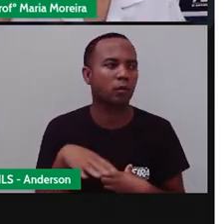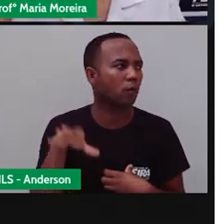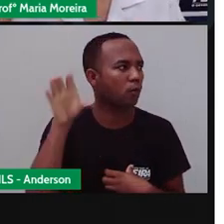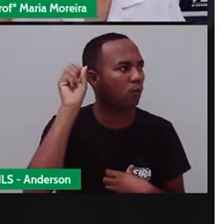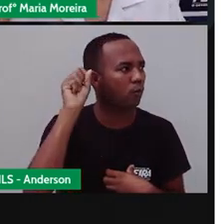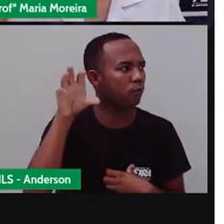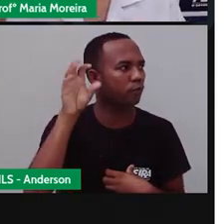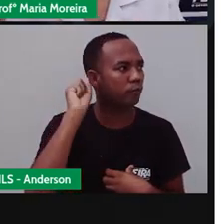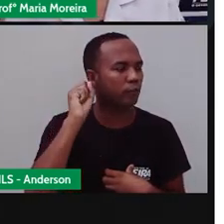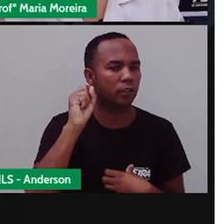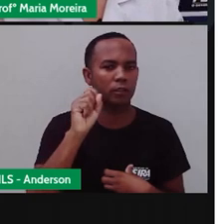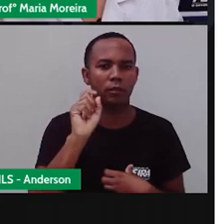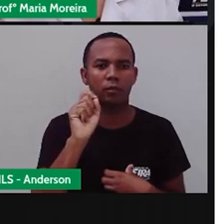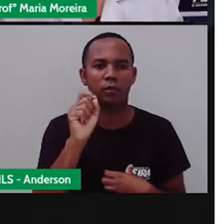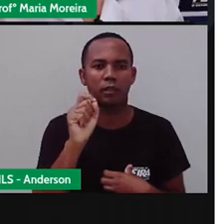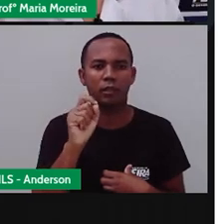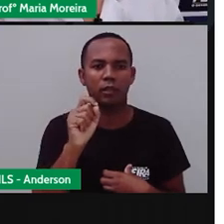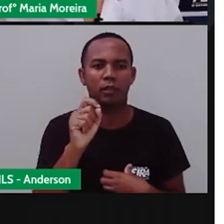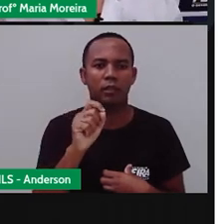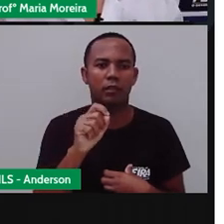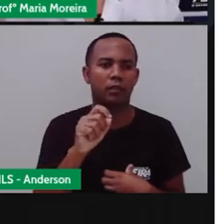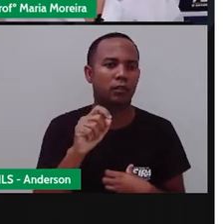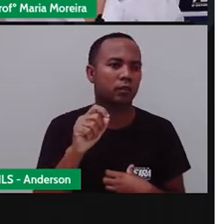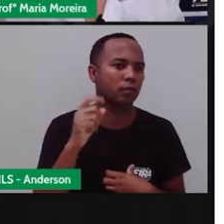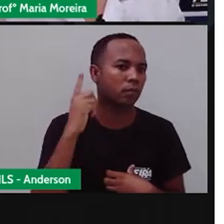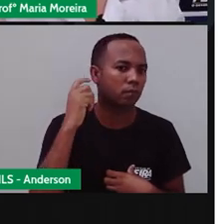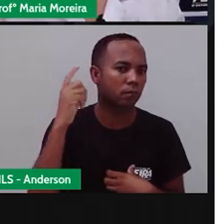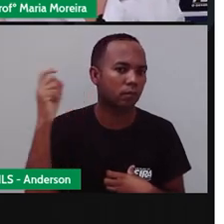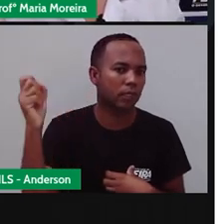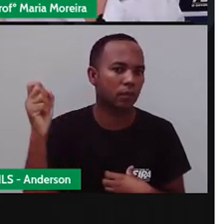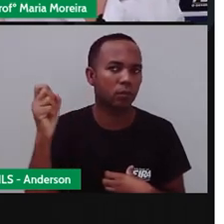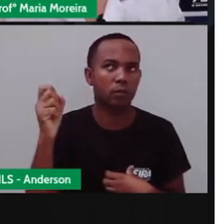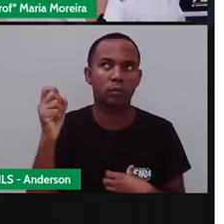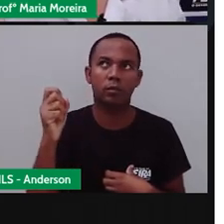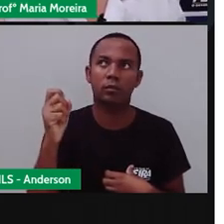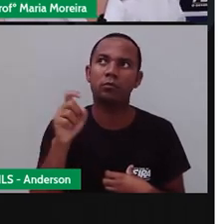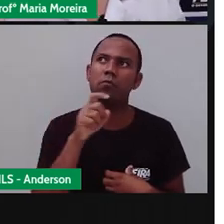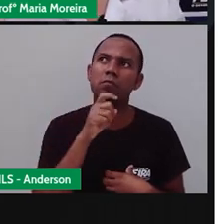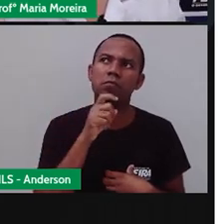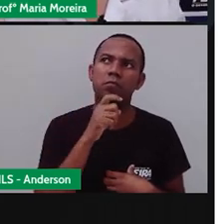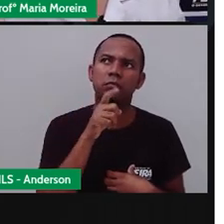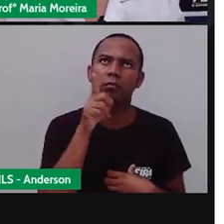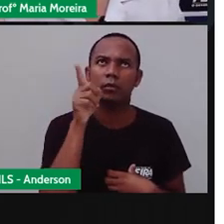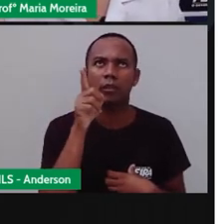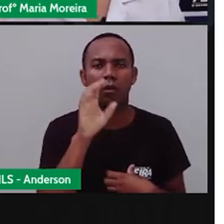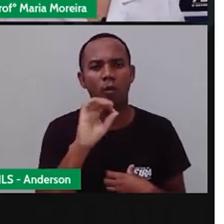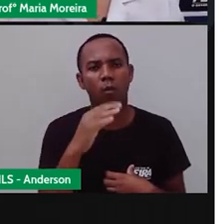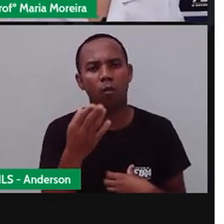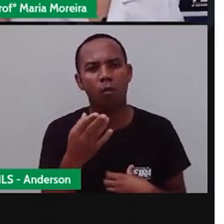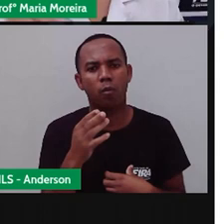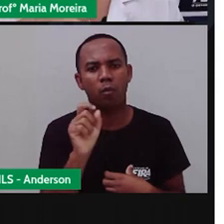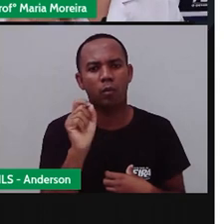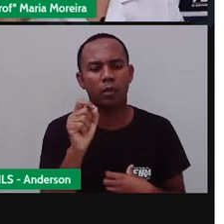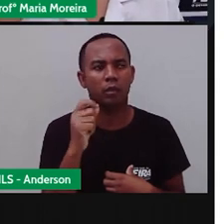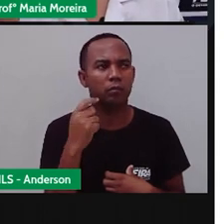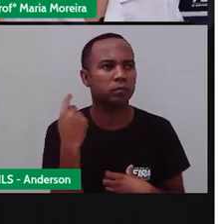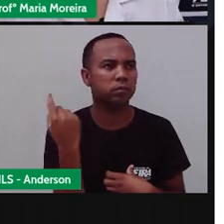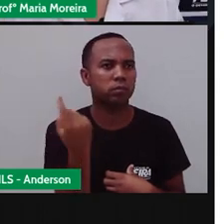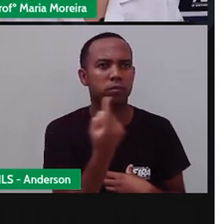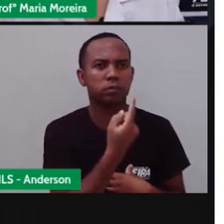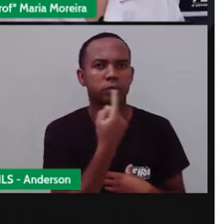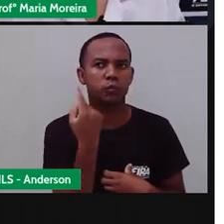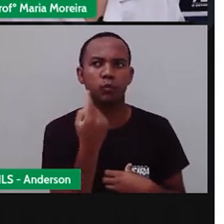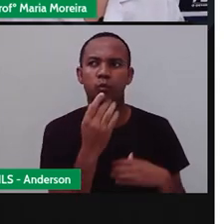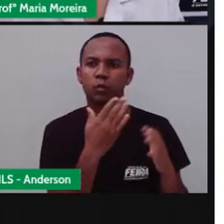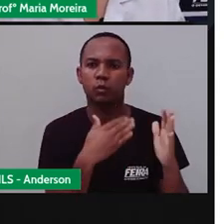Ouvir. Então, a gente iria ouvir o quê? O barulho do quê? Do ar condicionado. Então, vai fazer parte da nossa paisagem aqui